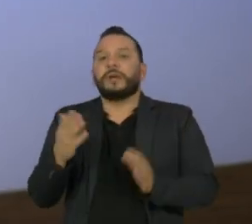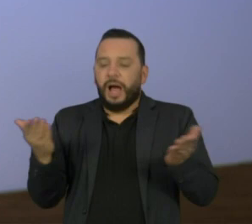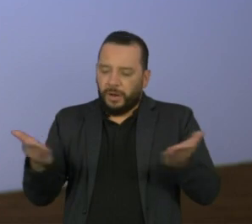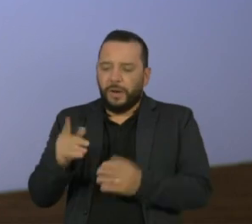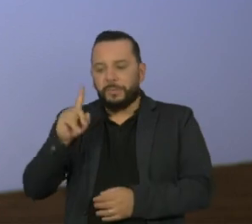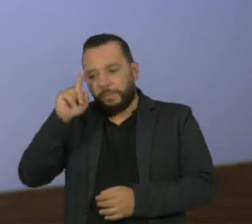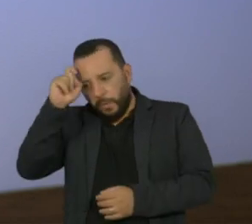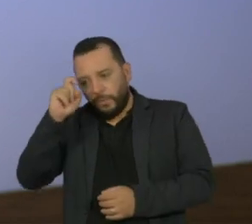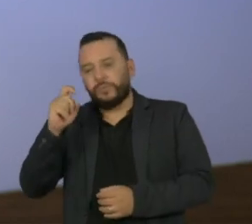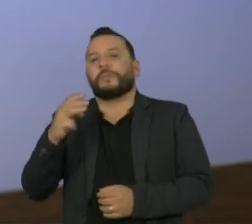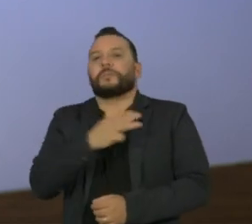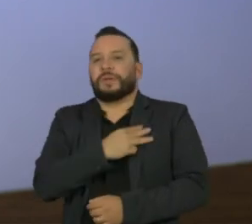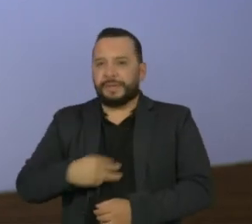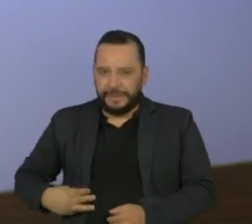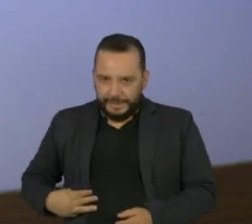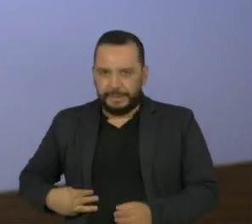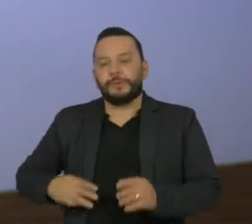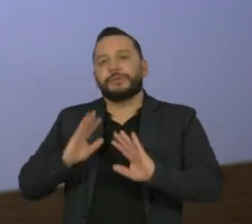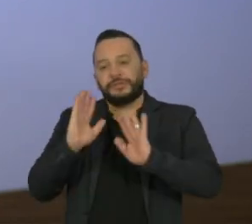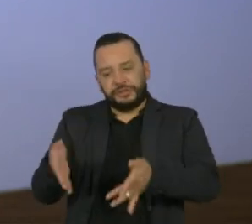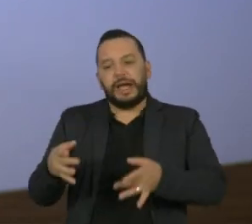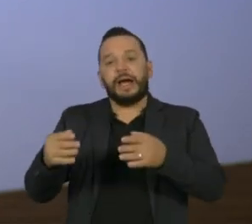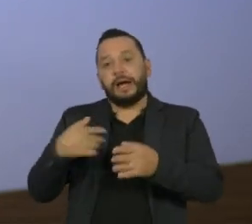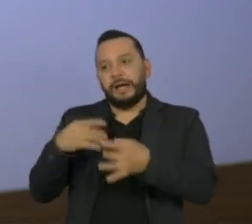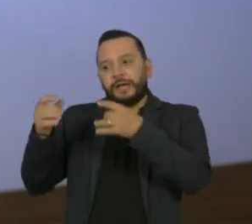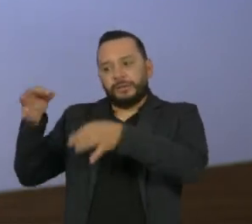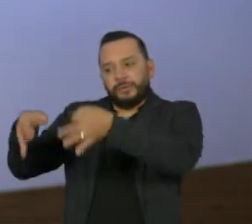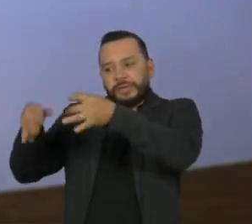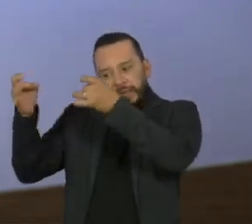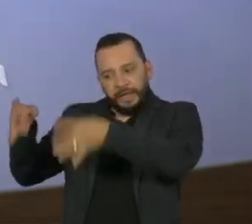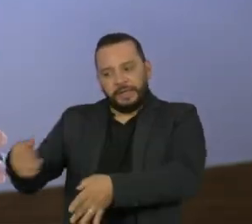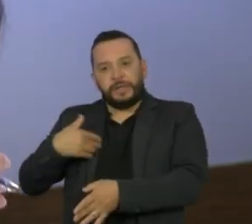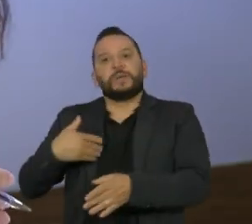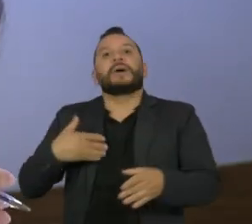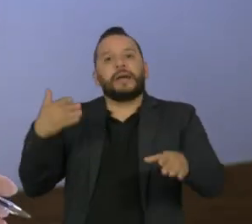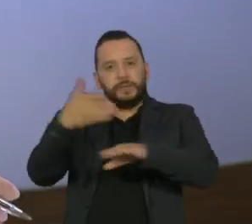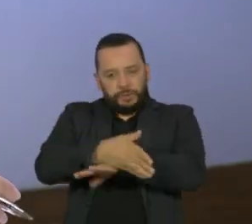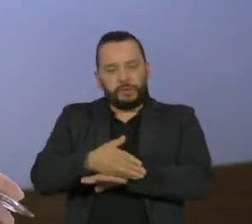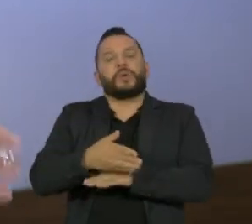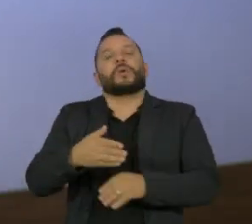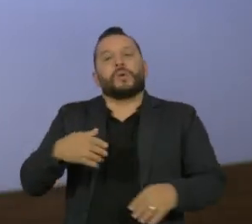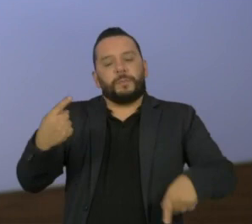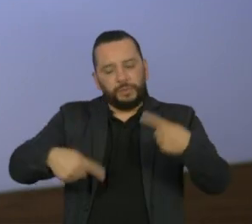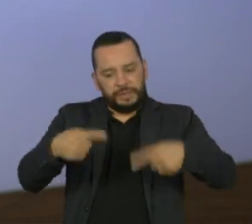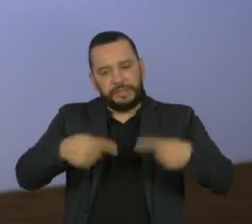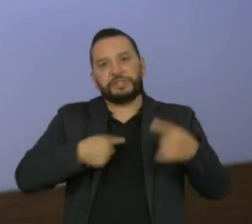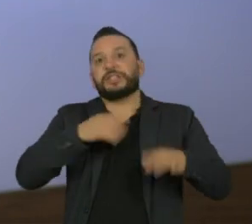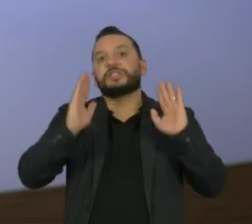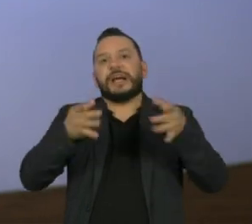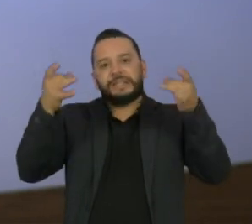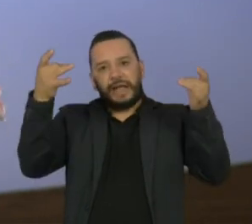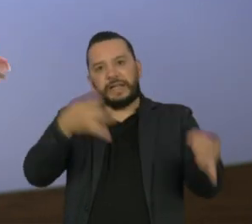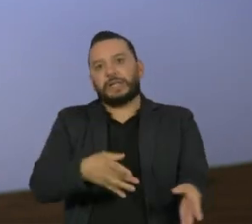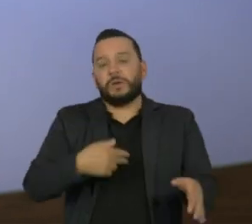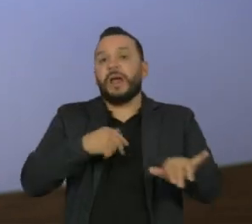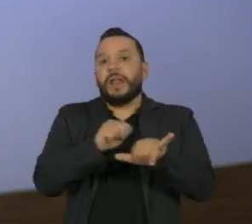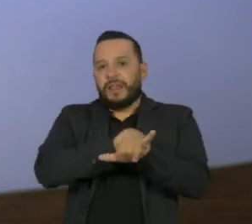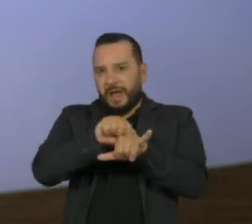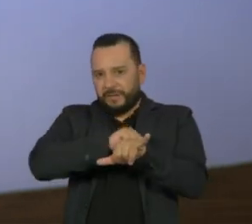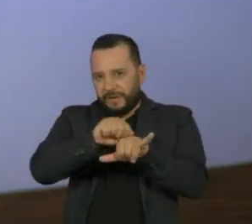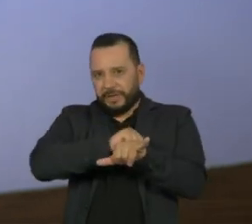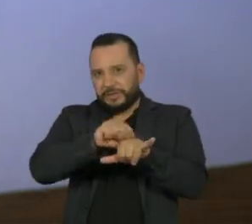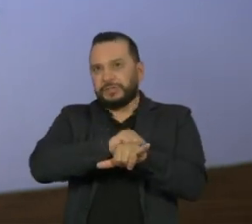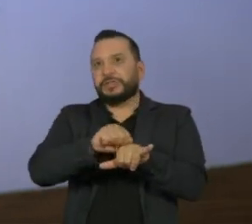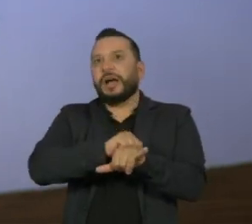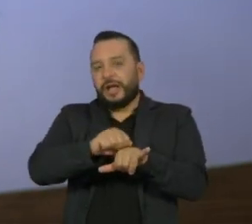ministro, saiu da magistratura, entrou na política, já saiu do ministério, a Lava Jato está numa fase